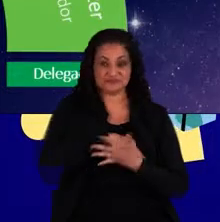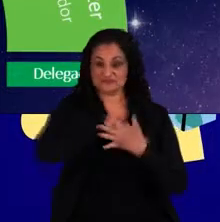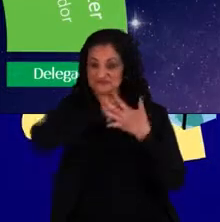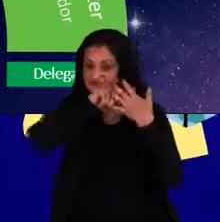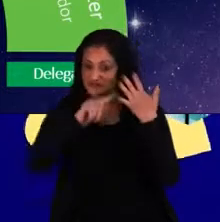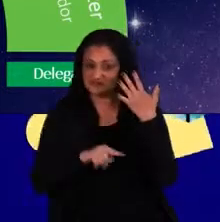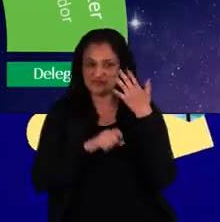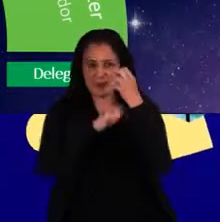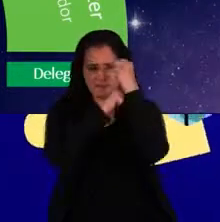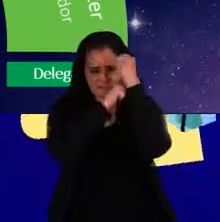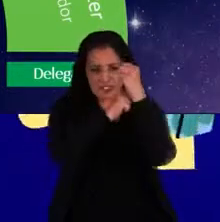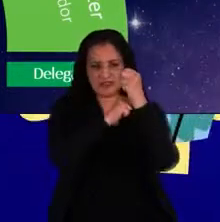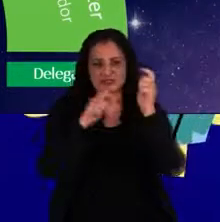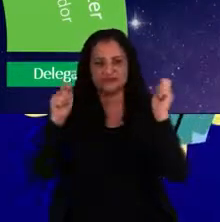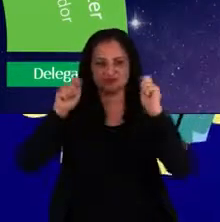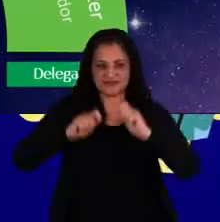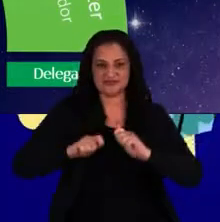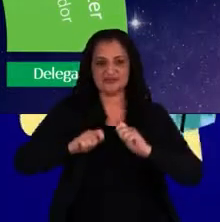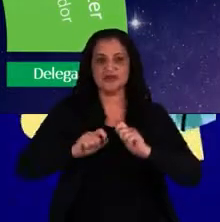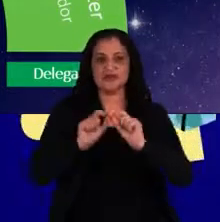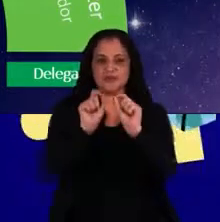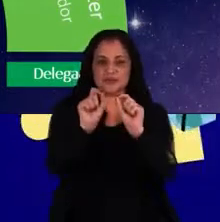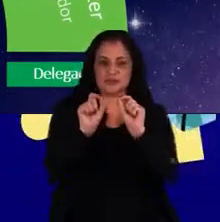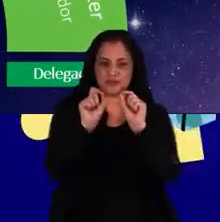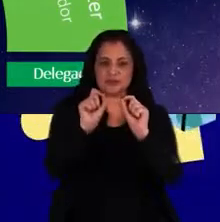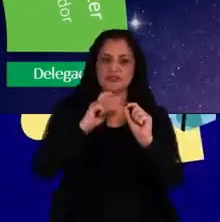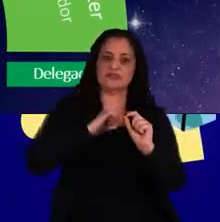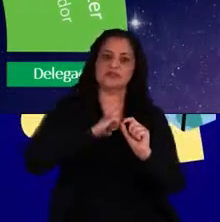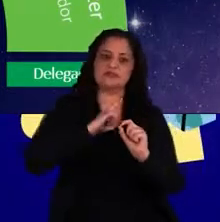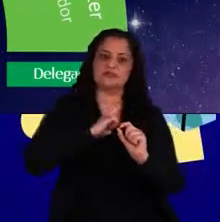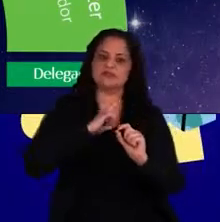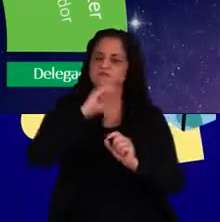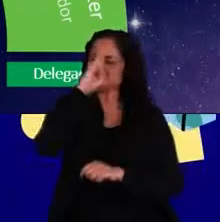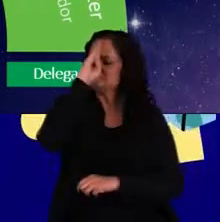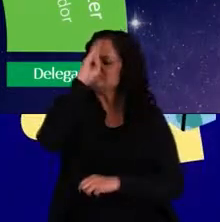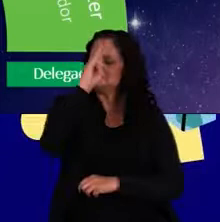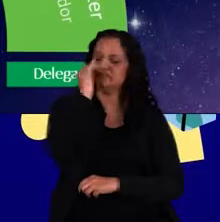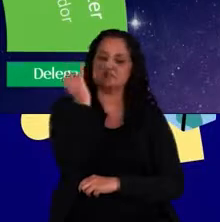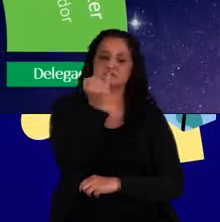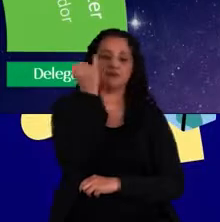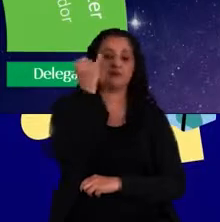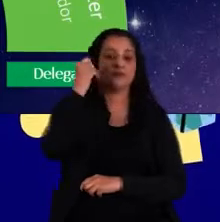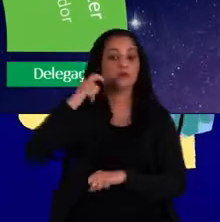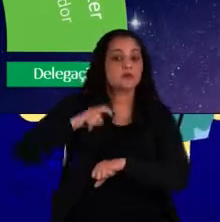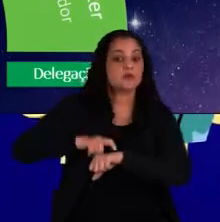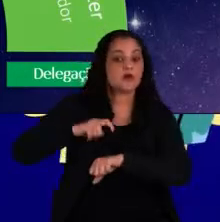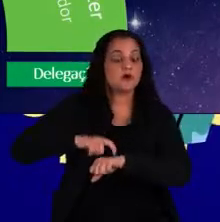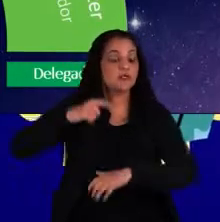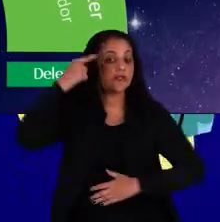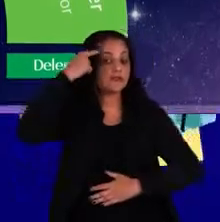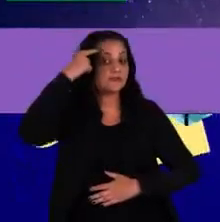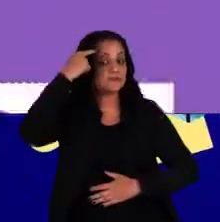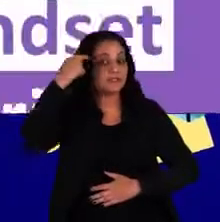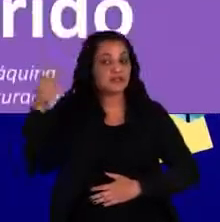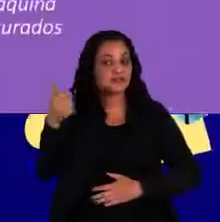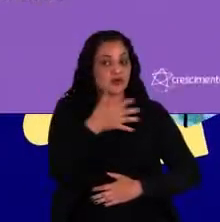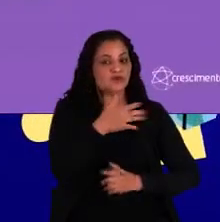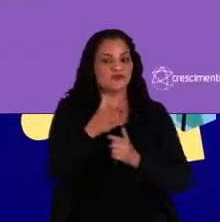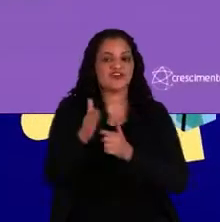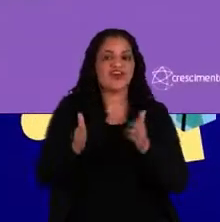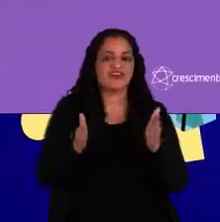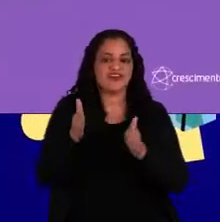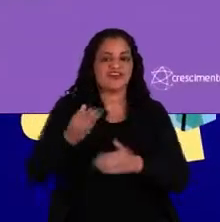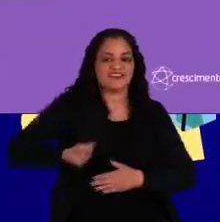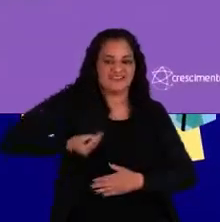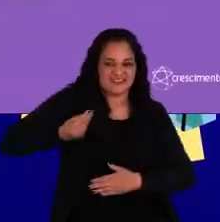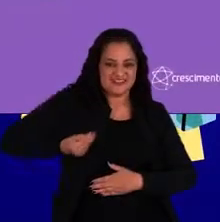cinco pilares de competência ainda vão ter um fundamento muito importante quando pensamos na nova era que estamos